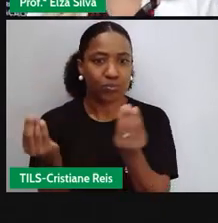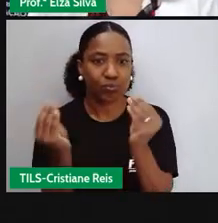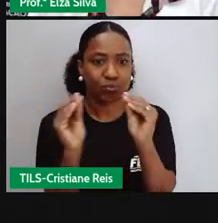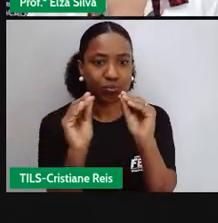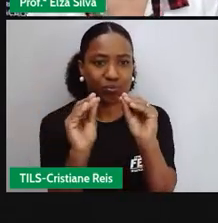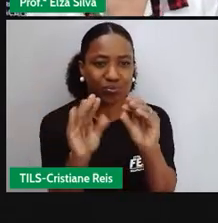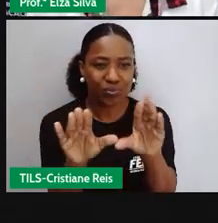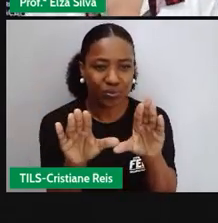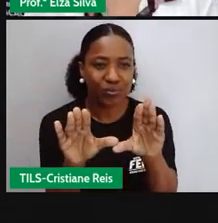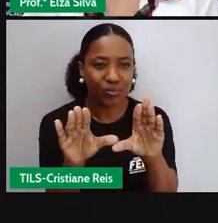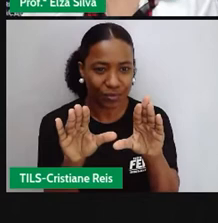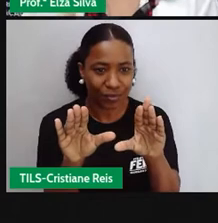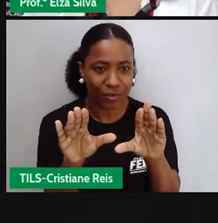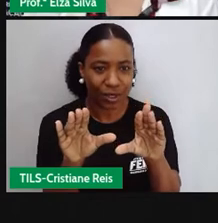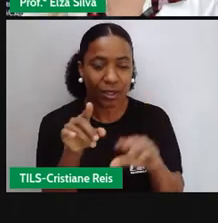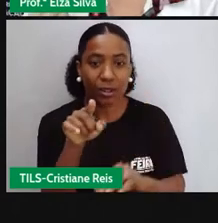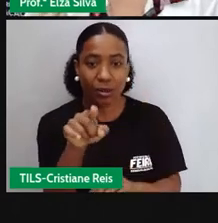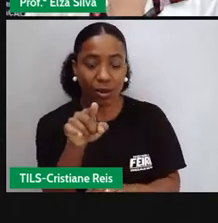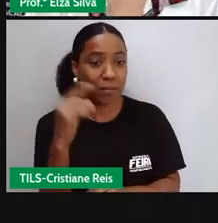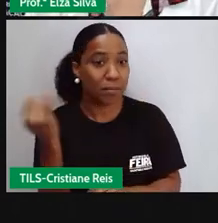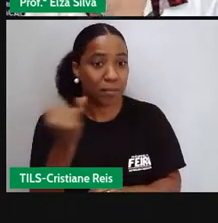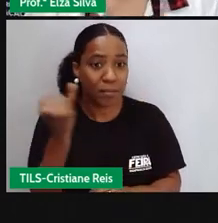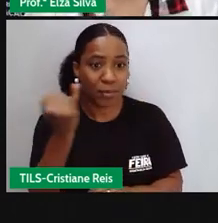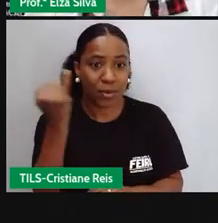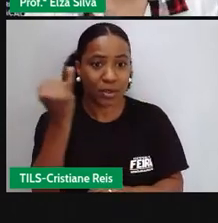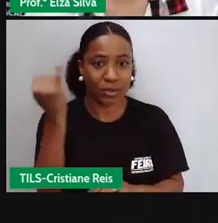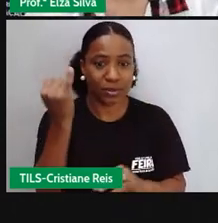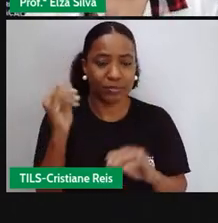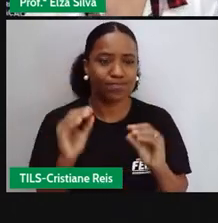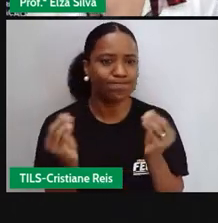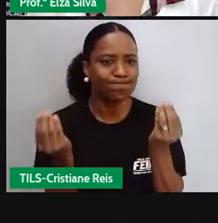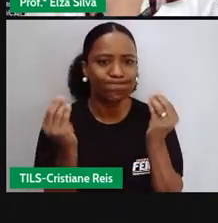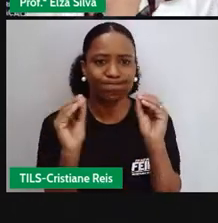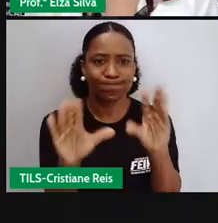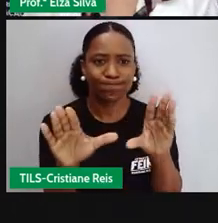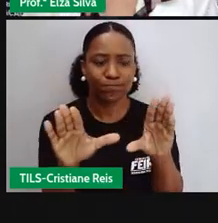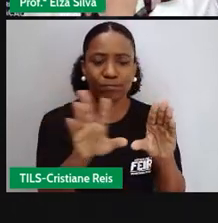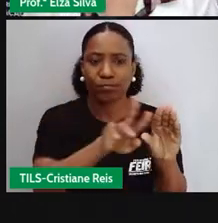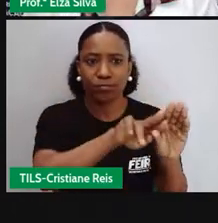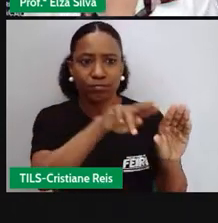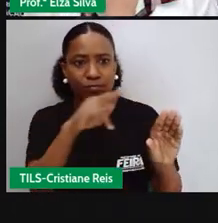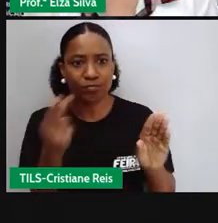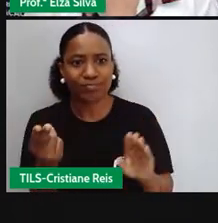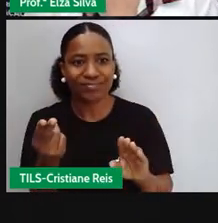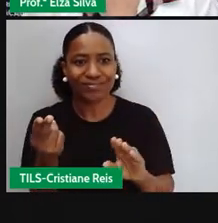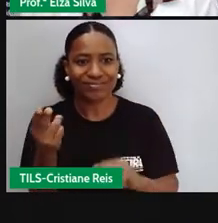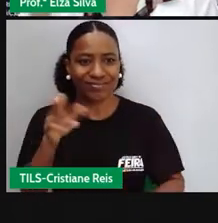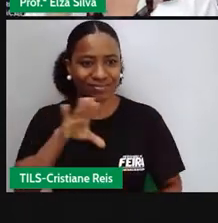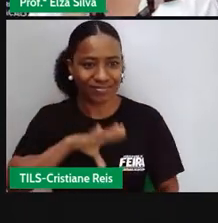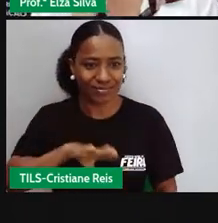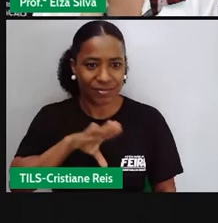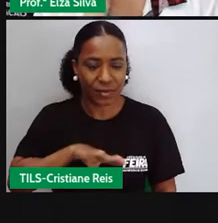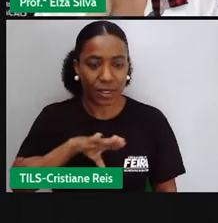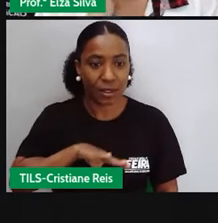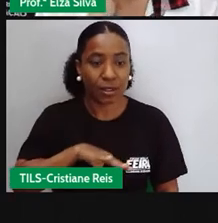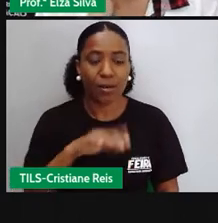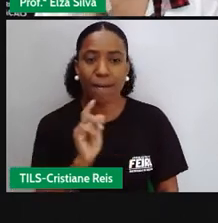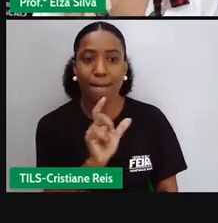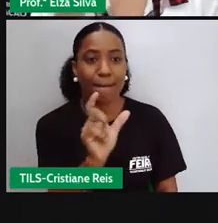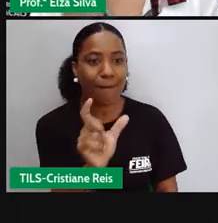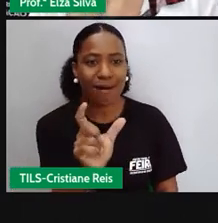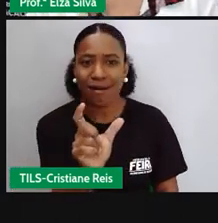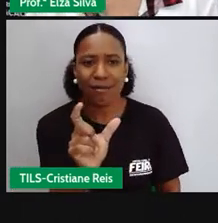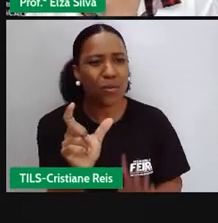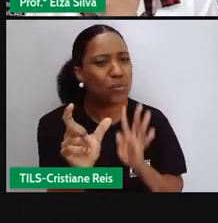Então, essa ferramenta é importante para você tirar alguma dúvida em relação ao vocabulário que você não conhece, praticar o